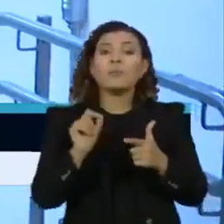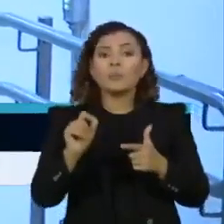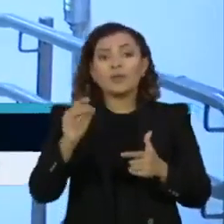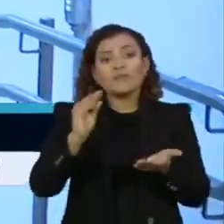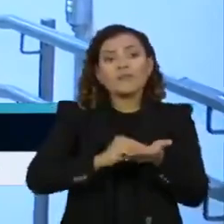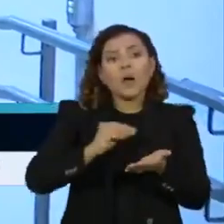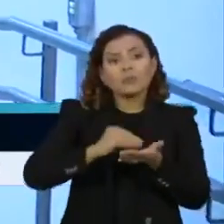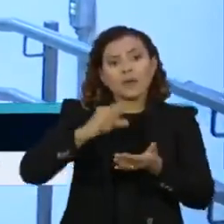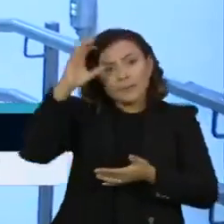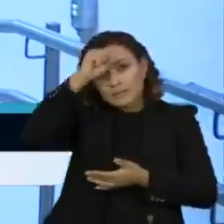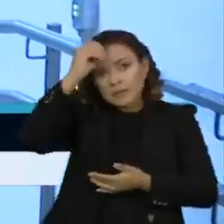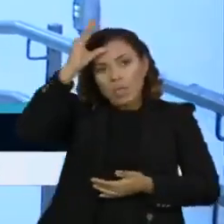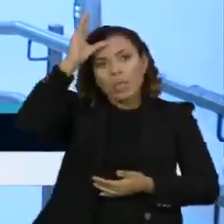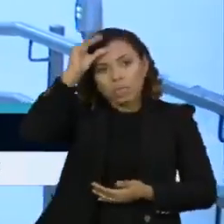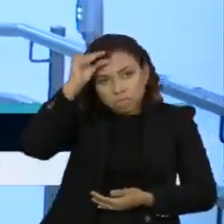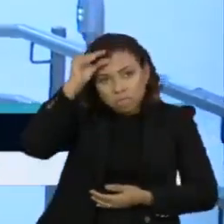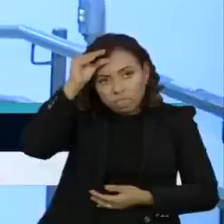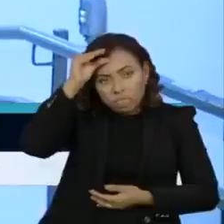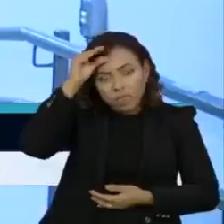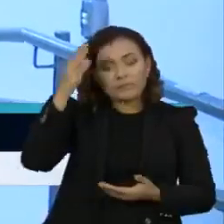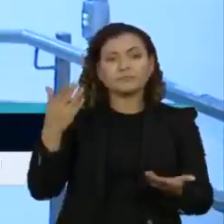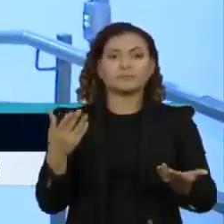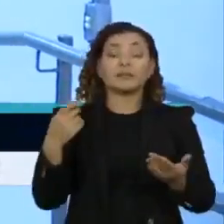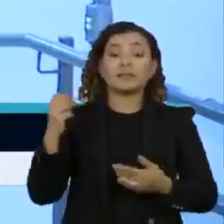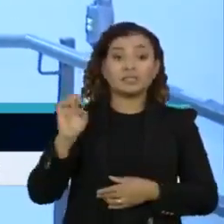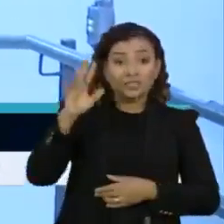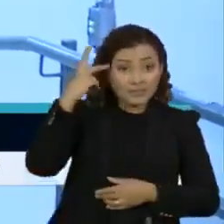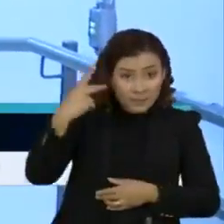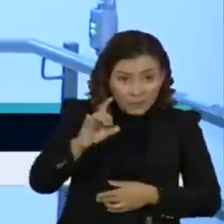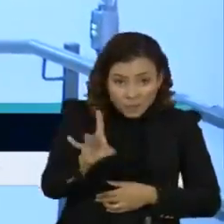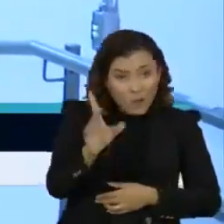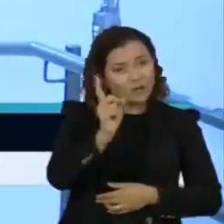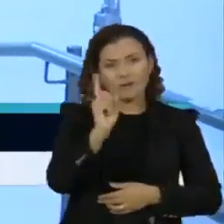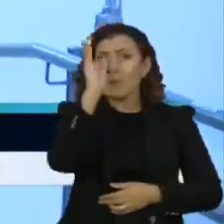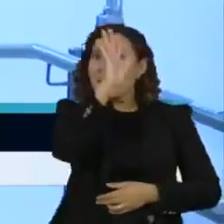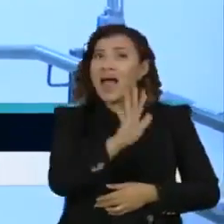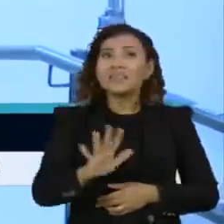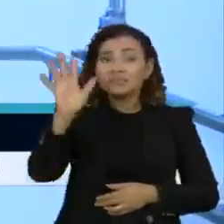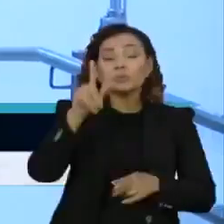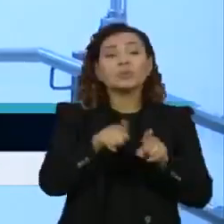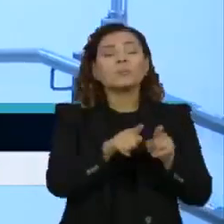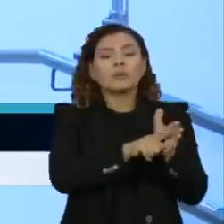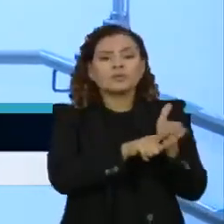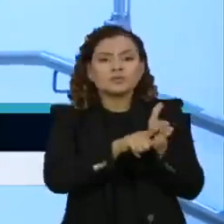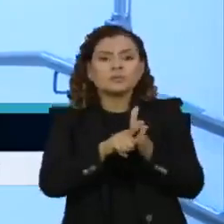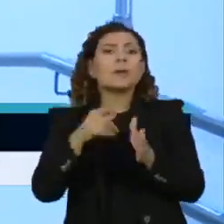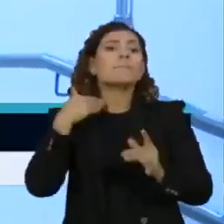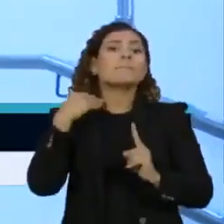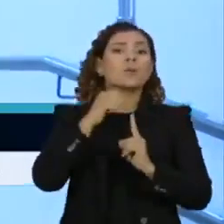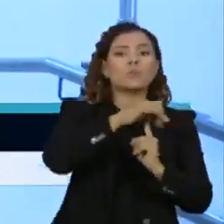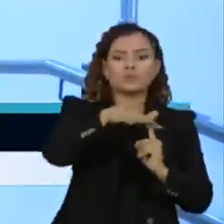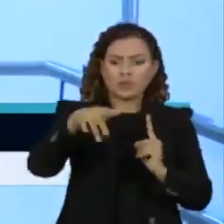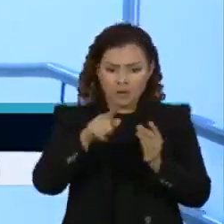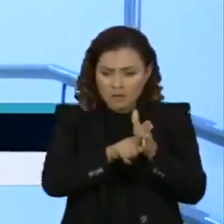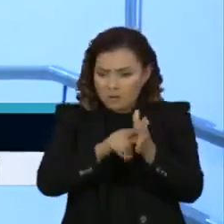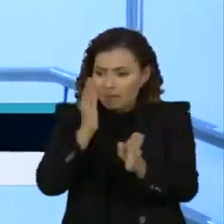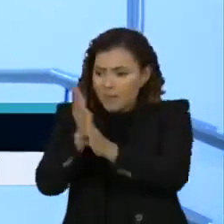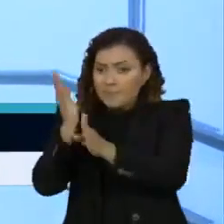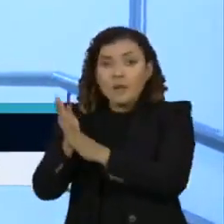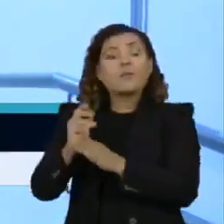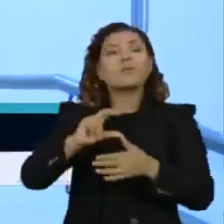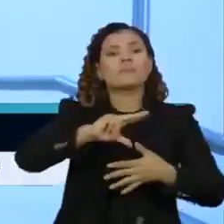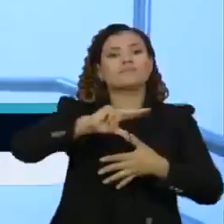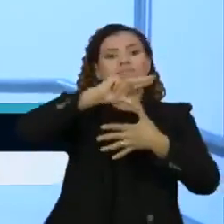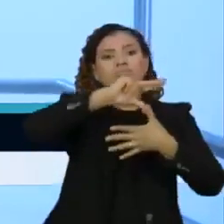aprendizagem não se restringe ao estado de São Paulo nem ao Brasil. Um estudo do Banco Mundial mediu o impacto da pandemia na educação na